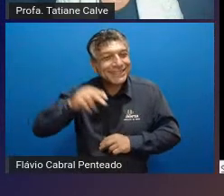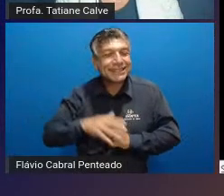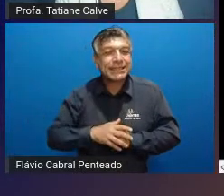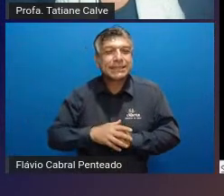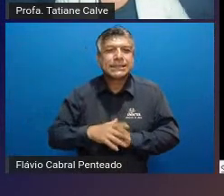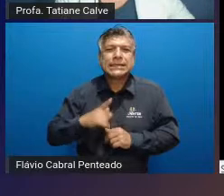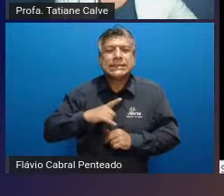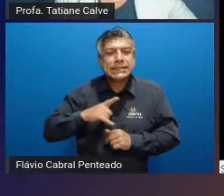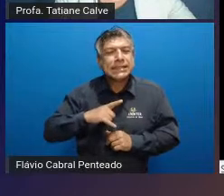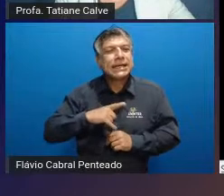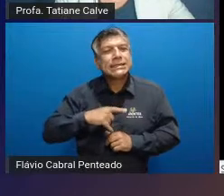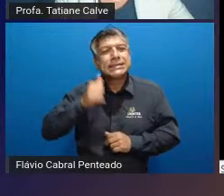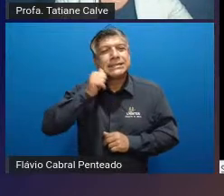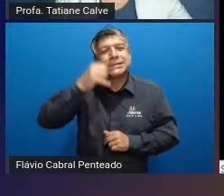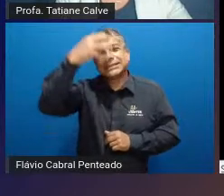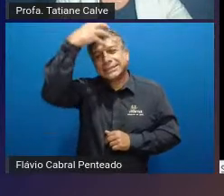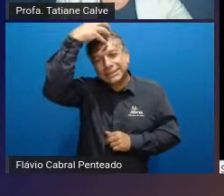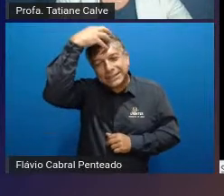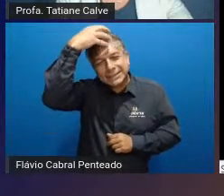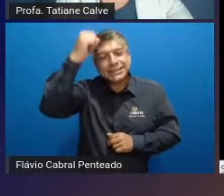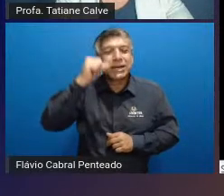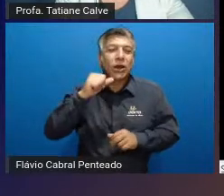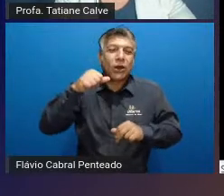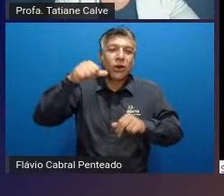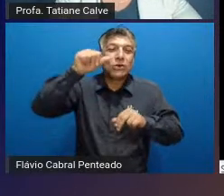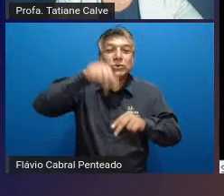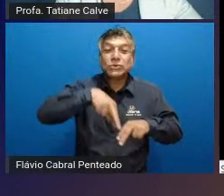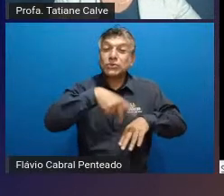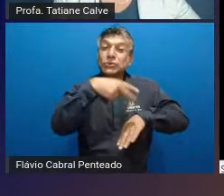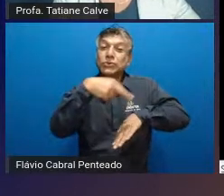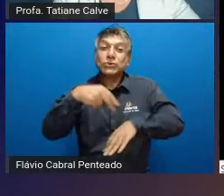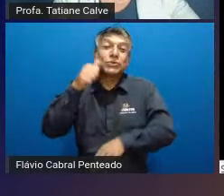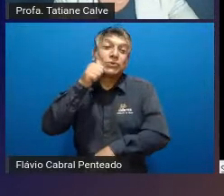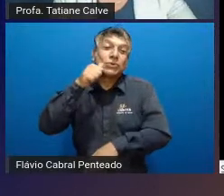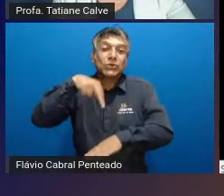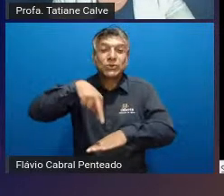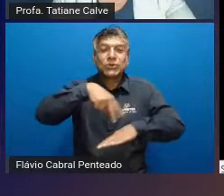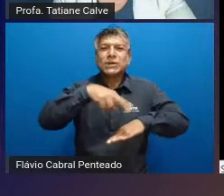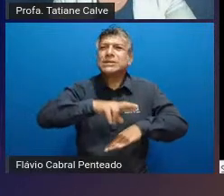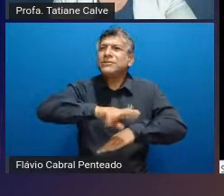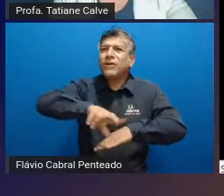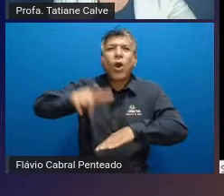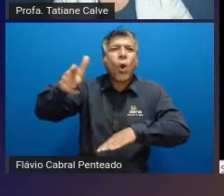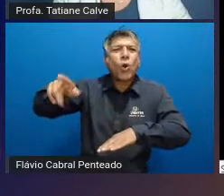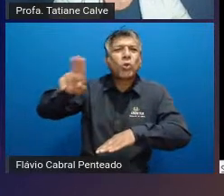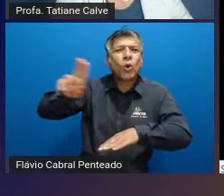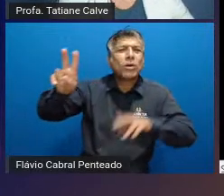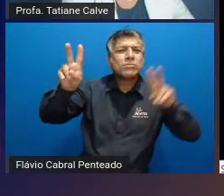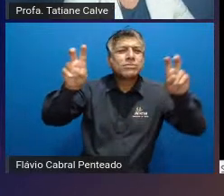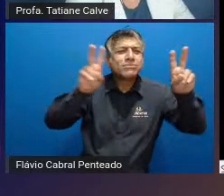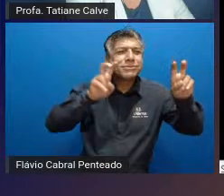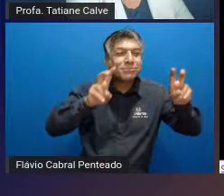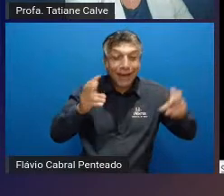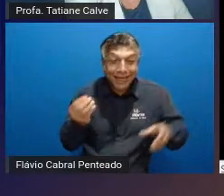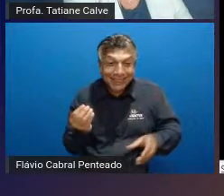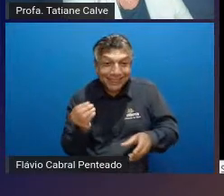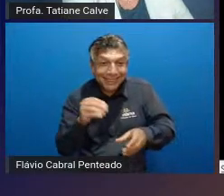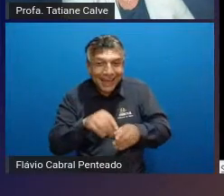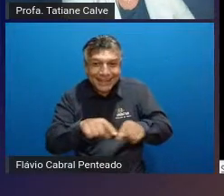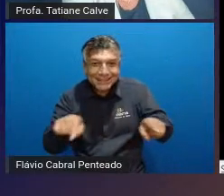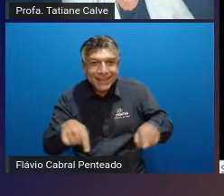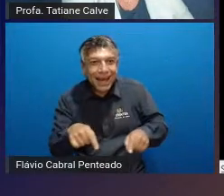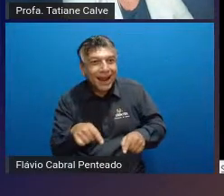princesa ou a bailarina enfim levar diferentes personagens para que os alunos tenham